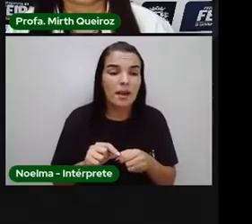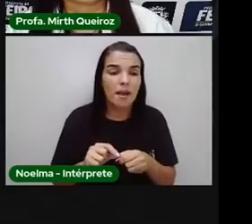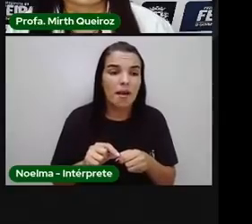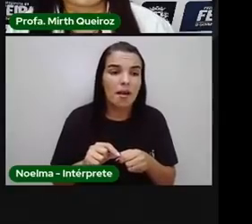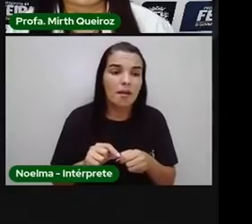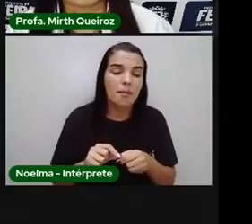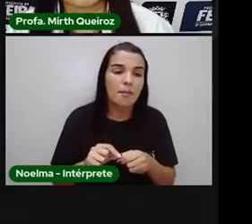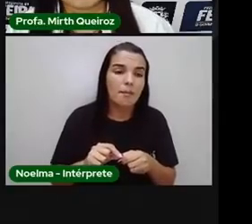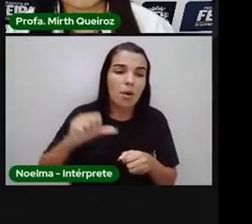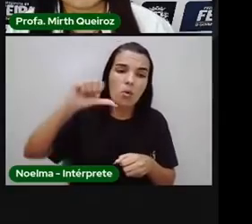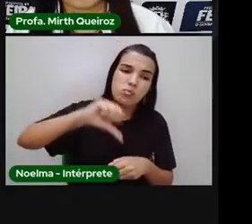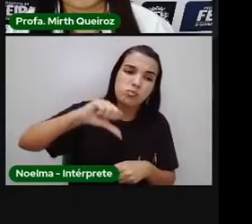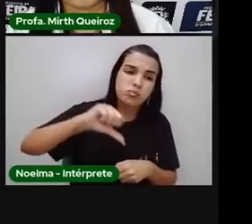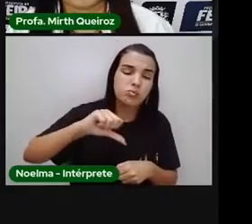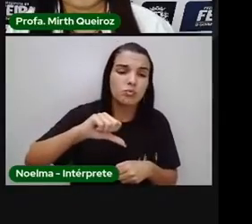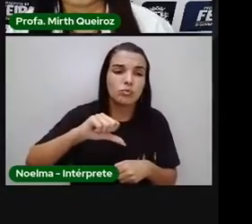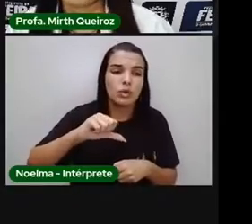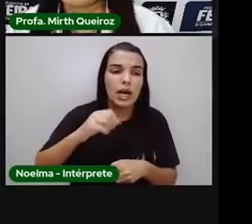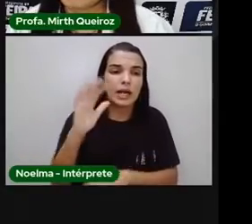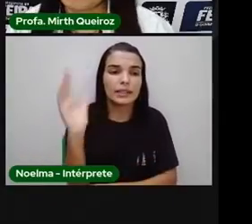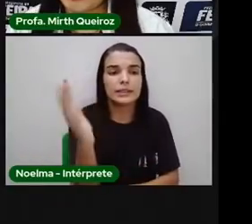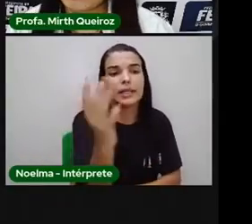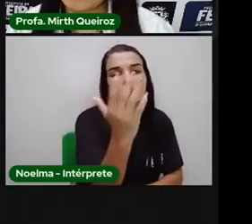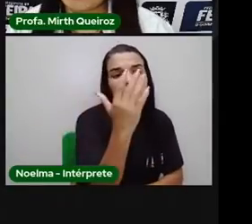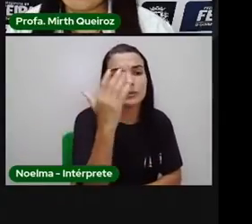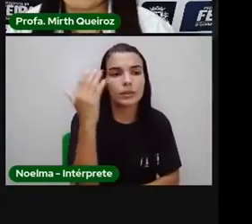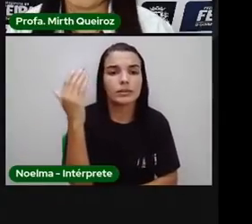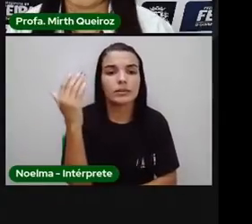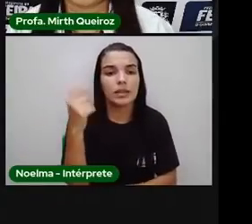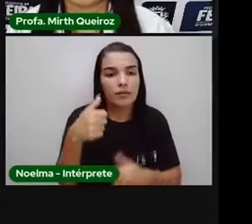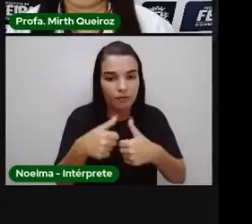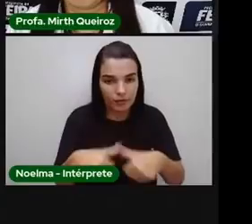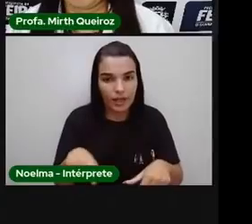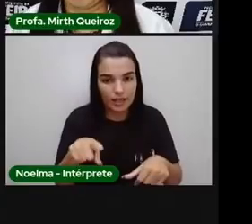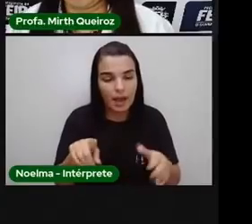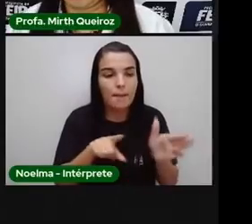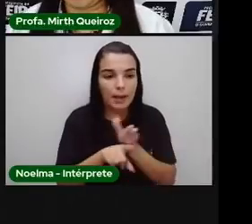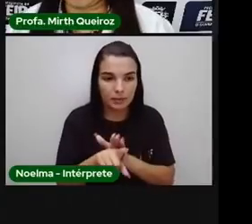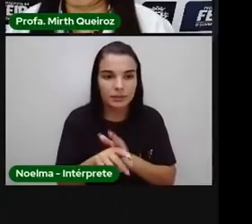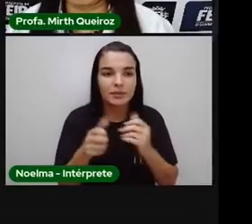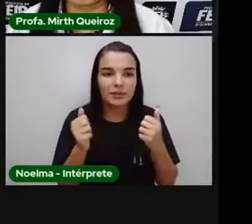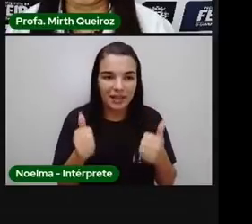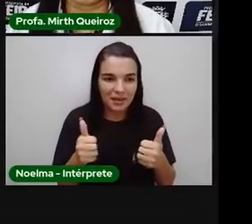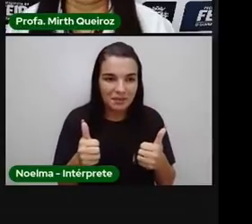fazendo com que haja esse desequilíbrio? Fica aí a pergunta para vocês, tá bem?